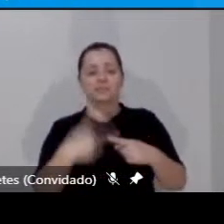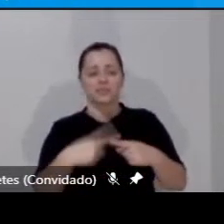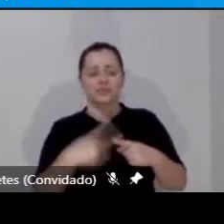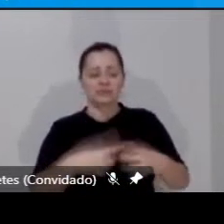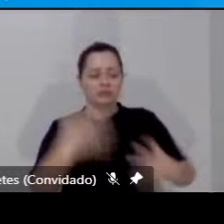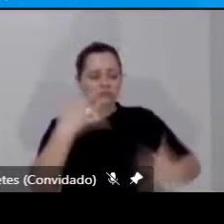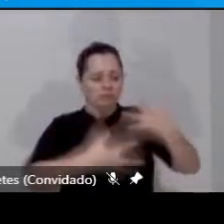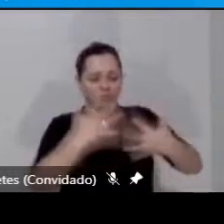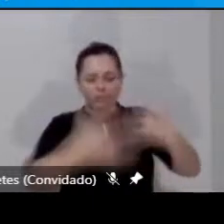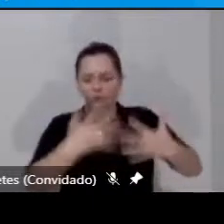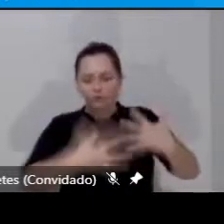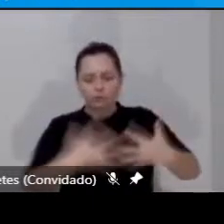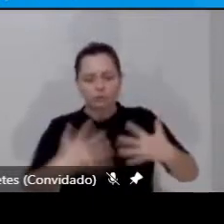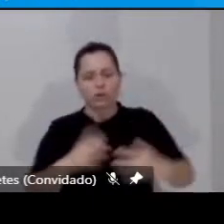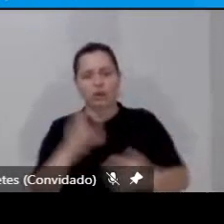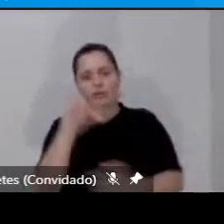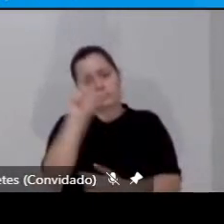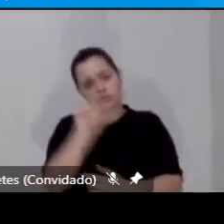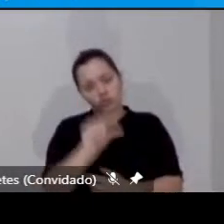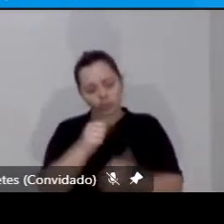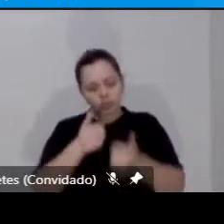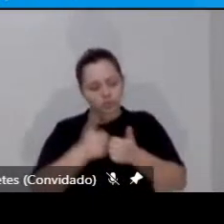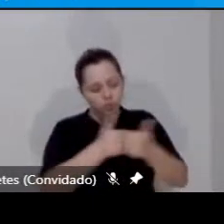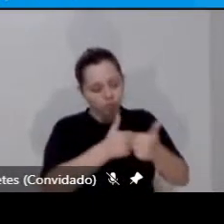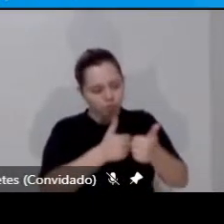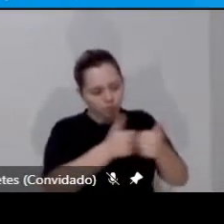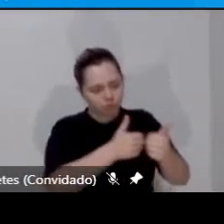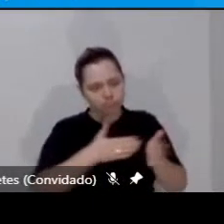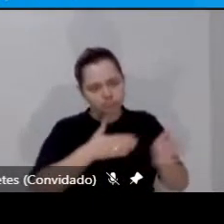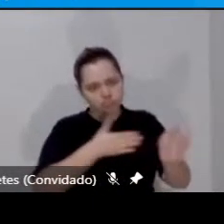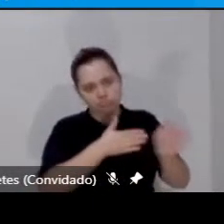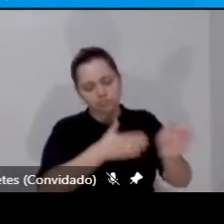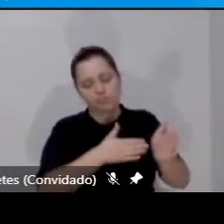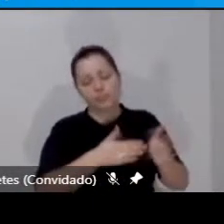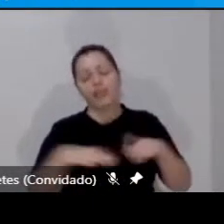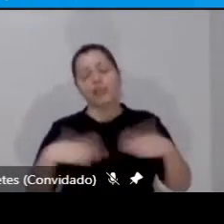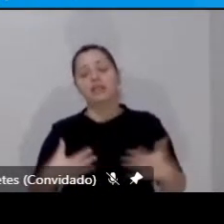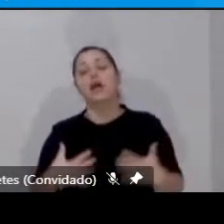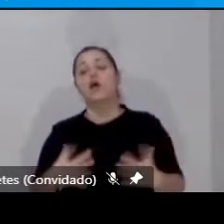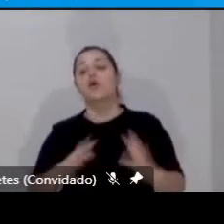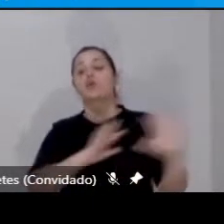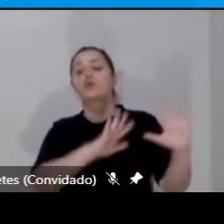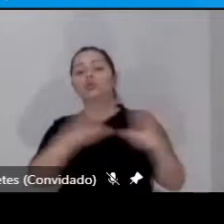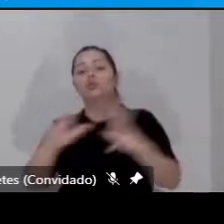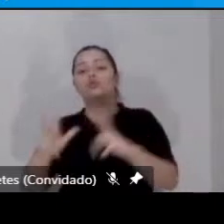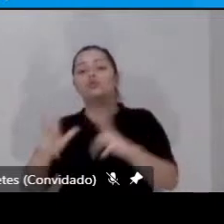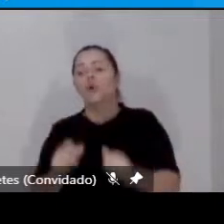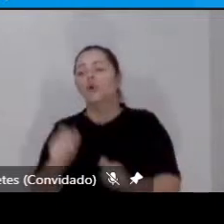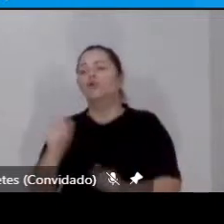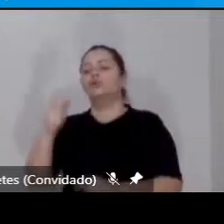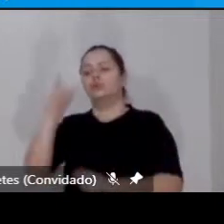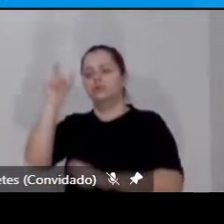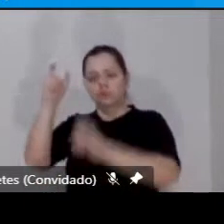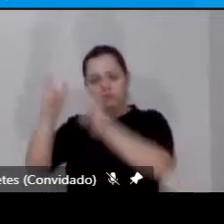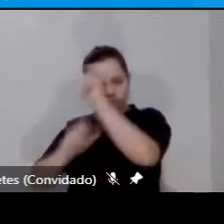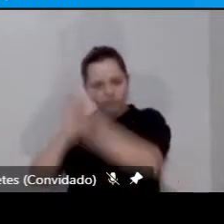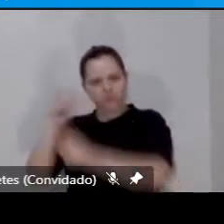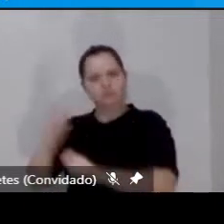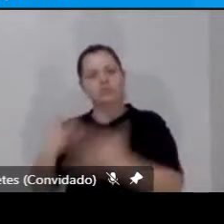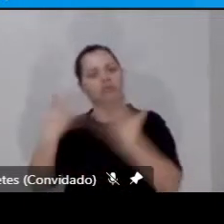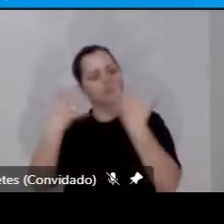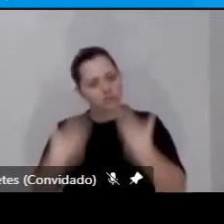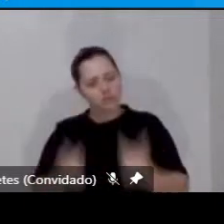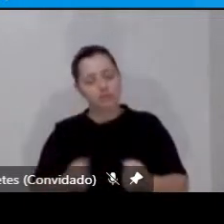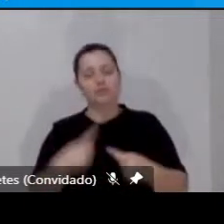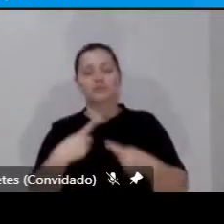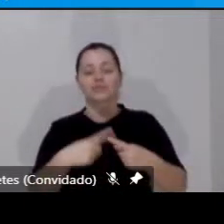boa parte da população foi de muita aceitação. Você teria condição de desfrutar um